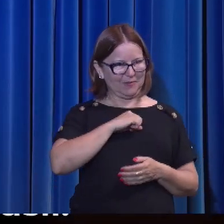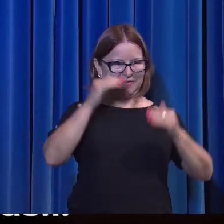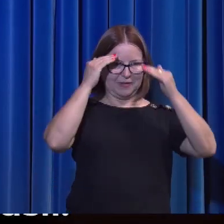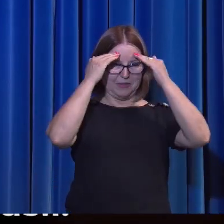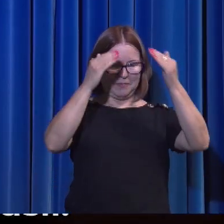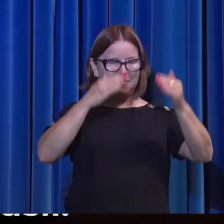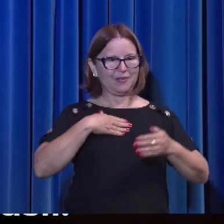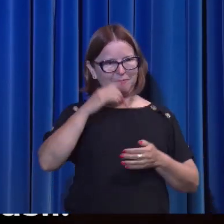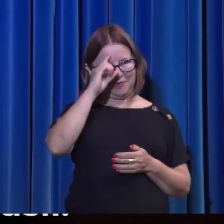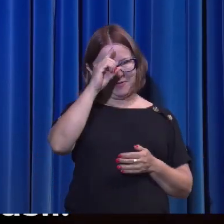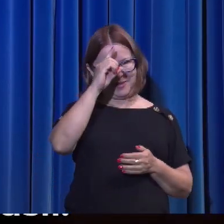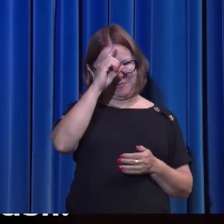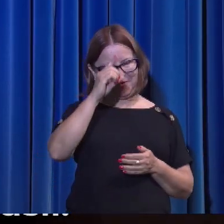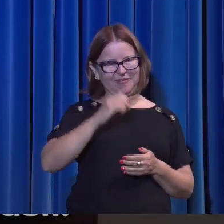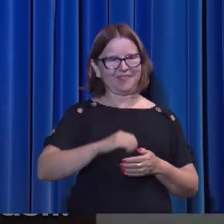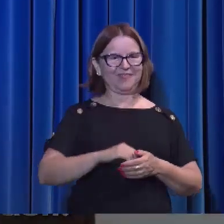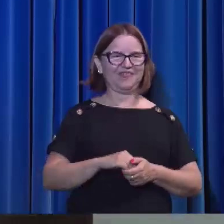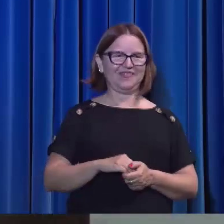mandamentos.